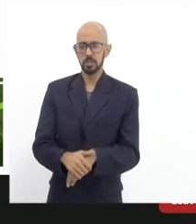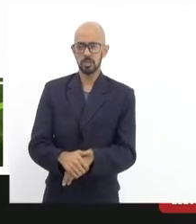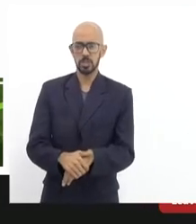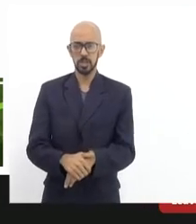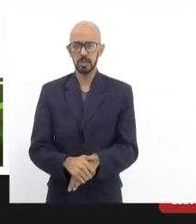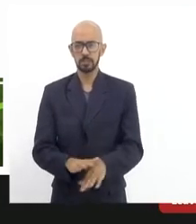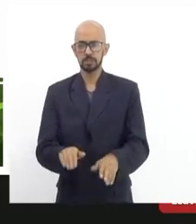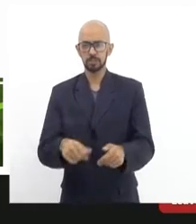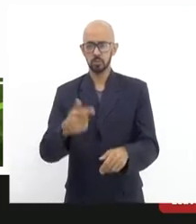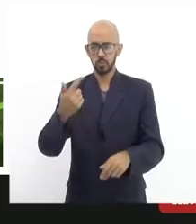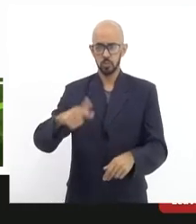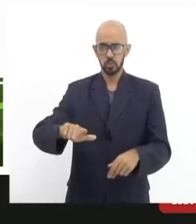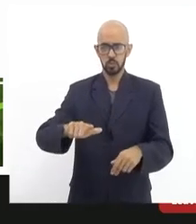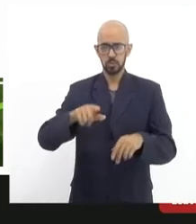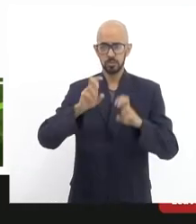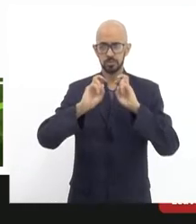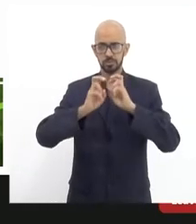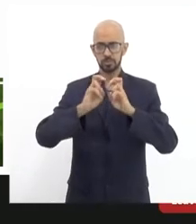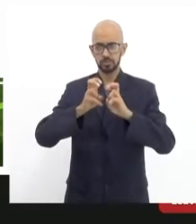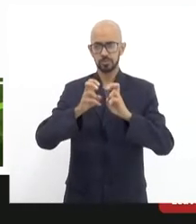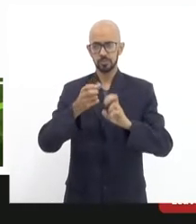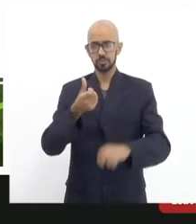mais um, esse é o bonde 6,